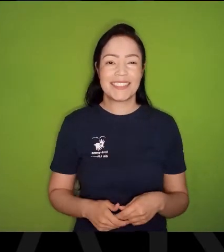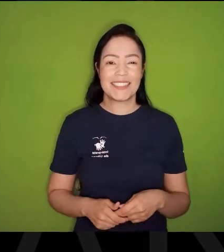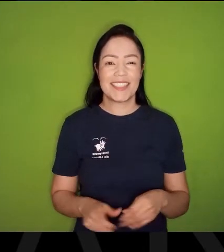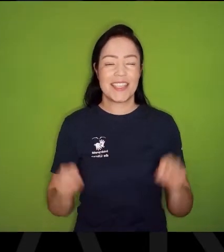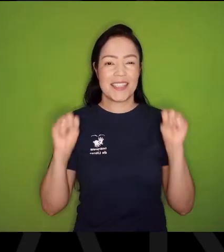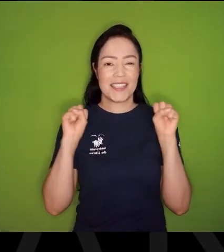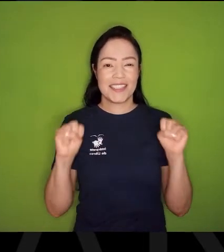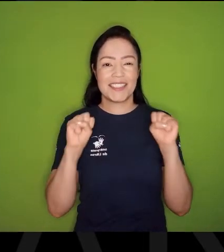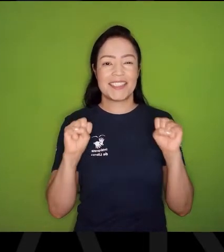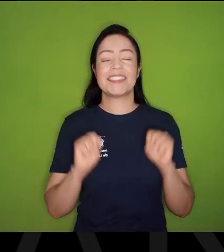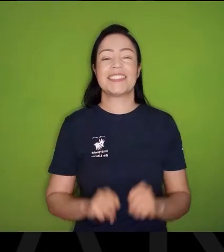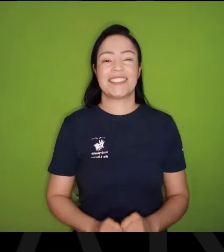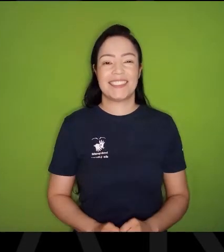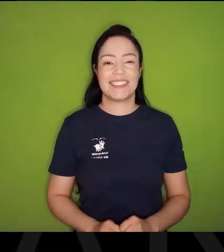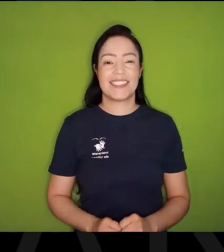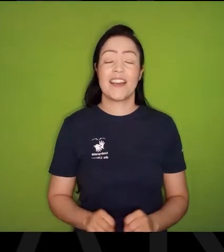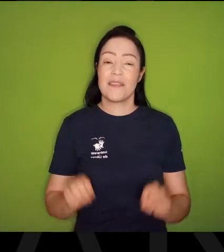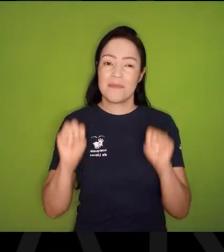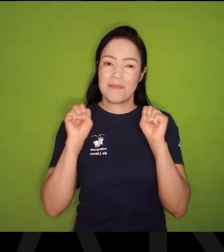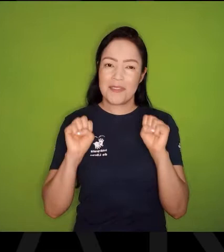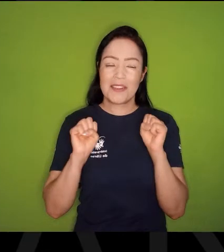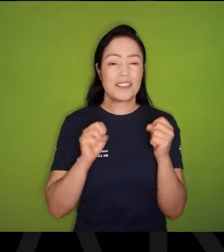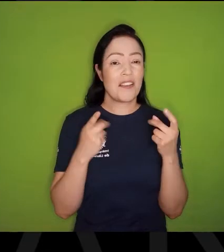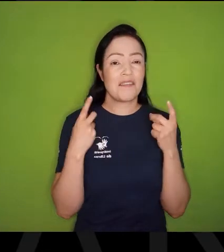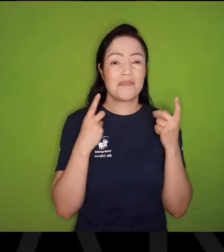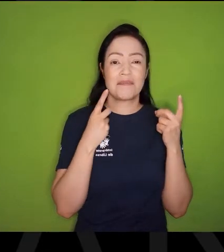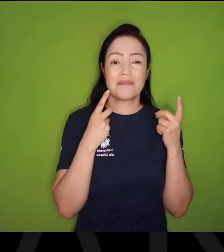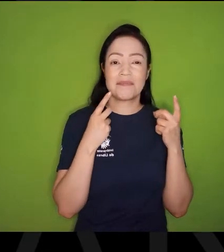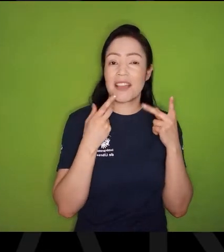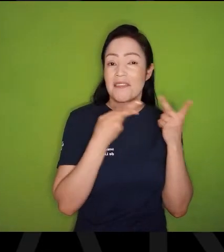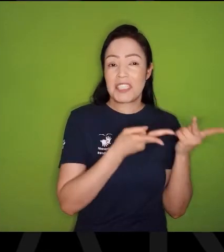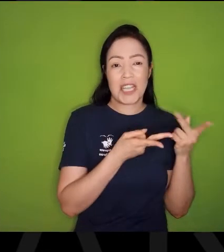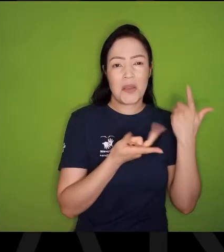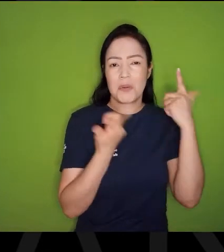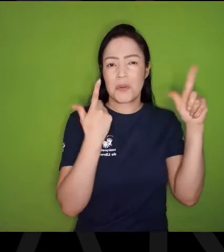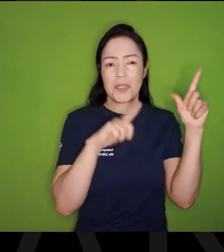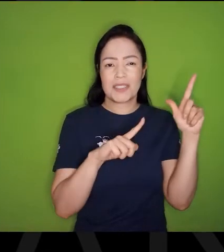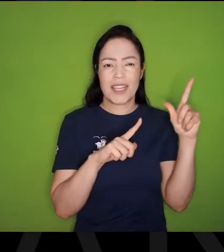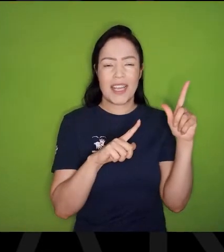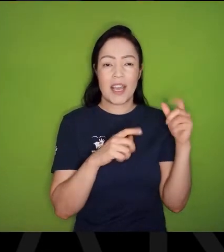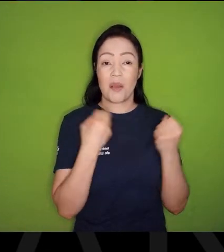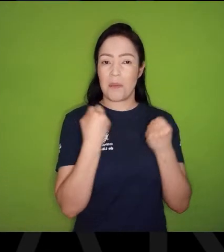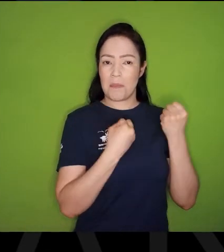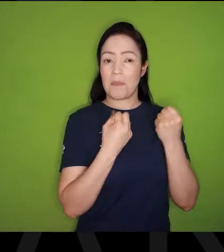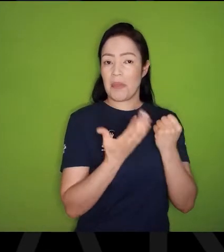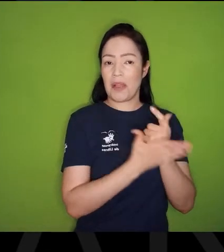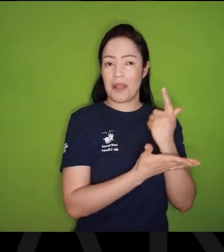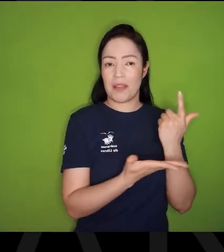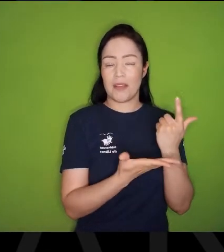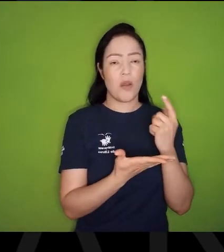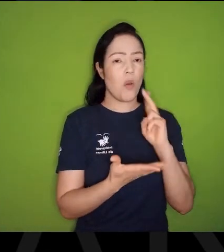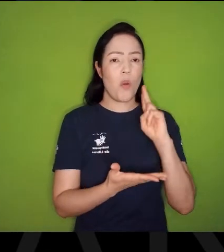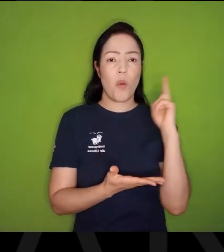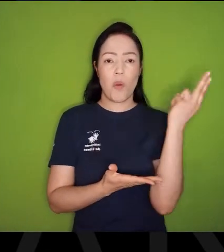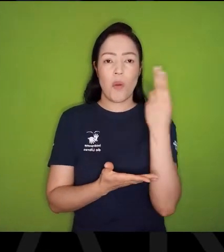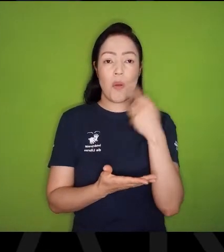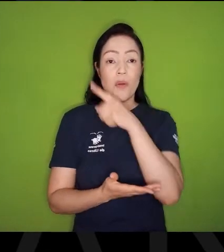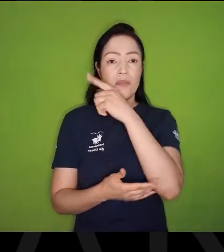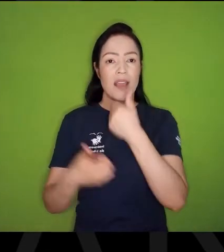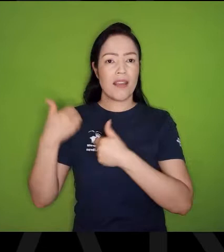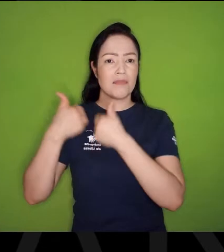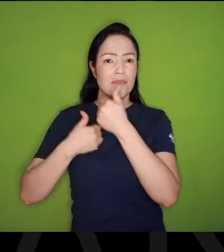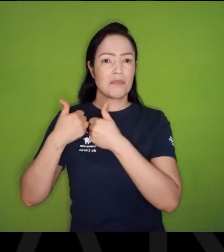Eu poderia ter ido a uma concessionária, Ter ido com todo o amor da vida, Quem gosta de futebol, Vai ao estado do